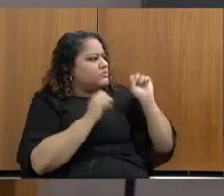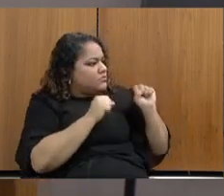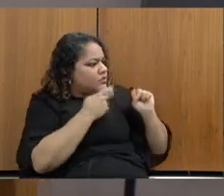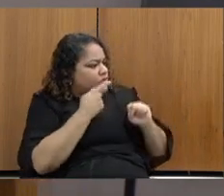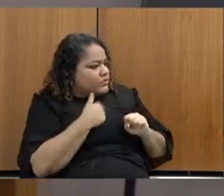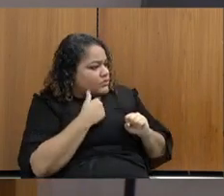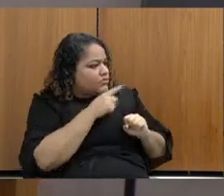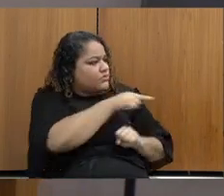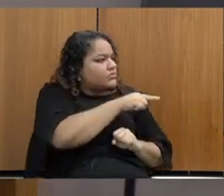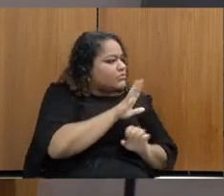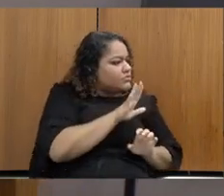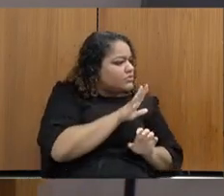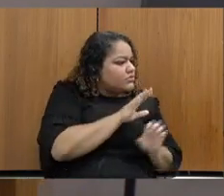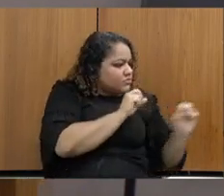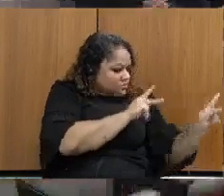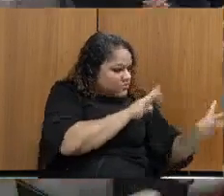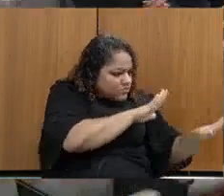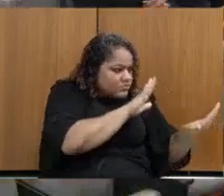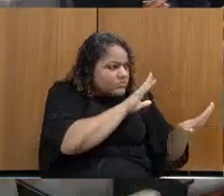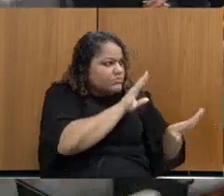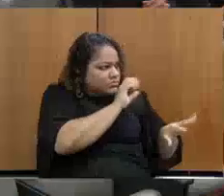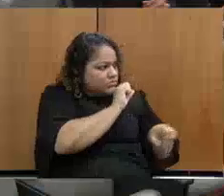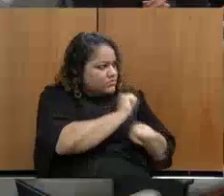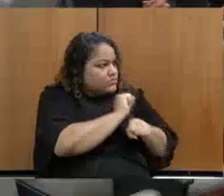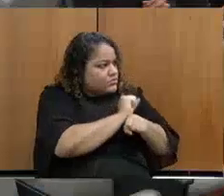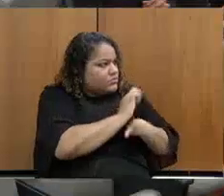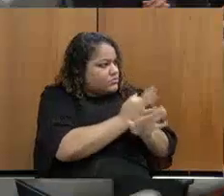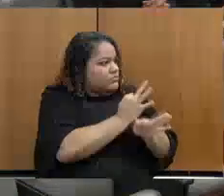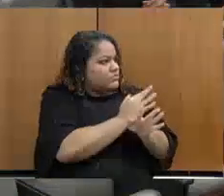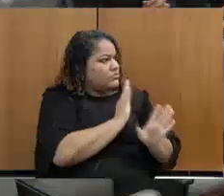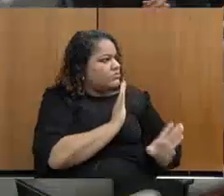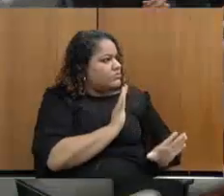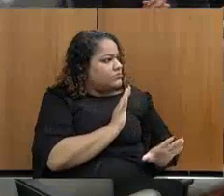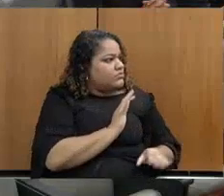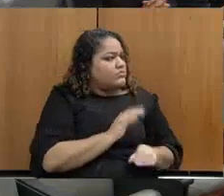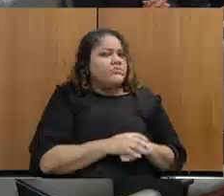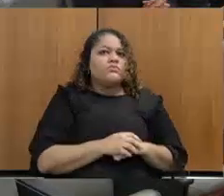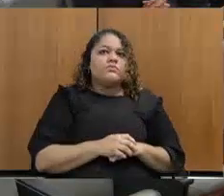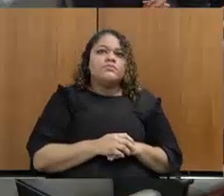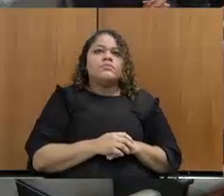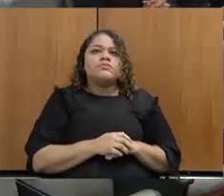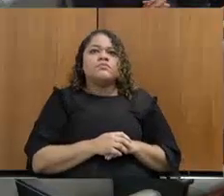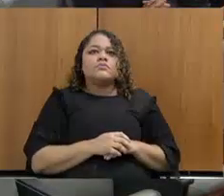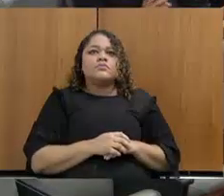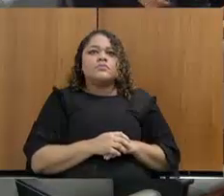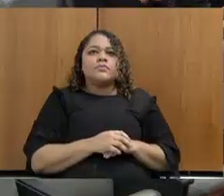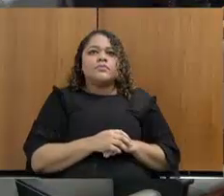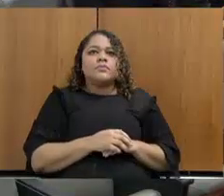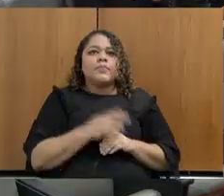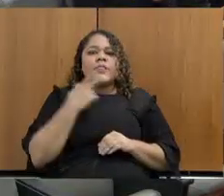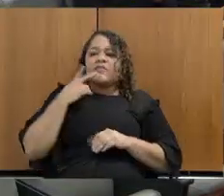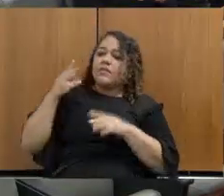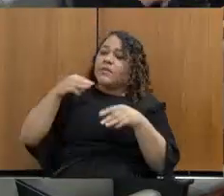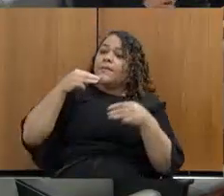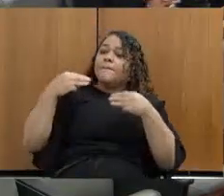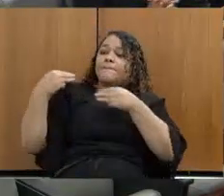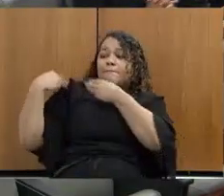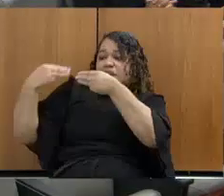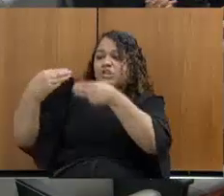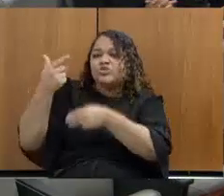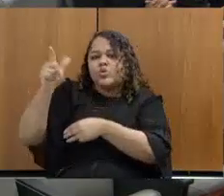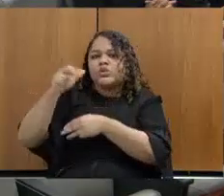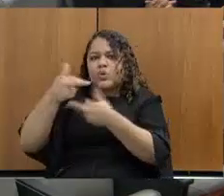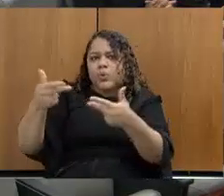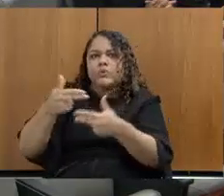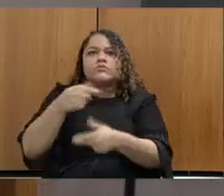você fala agora? Então segura a onda. Milícia é outra coisa, estou falando de facção criminosa, se você quiser interromper, você fala e eu falo depois.